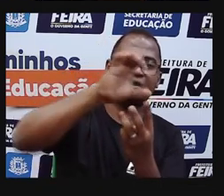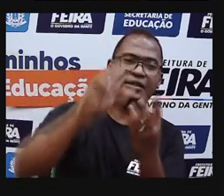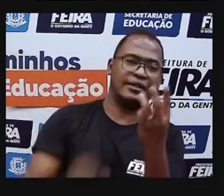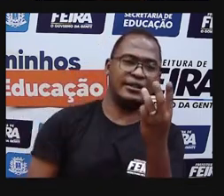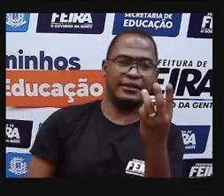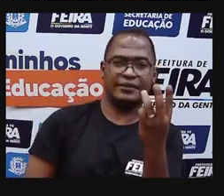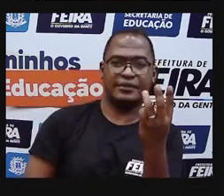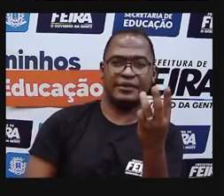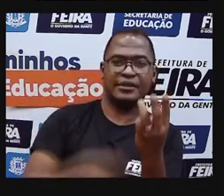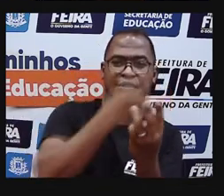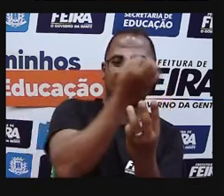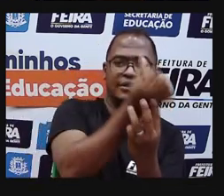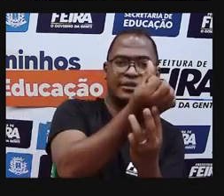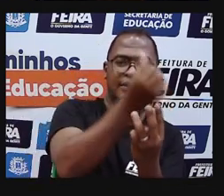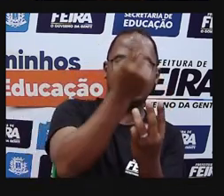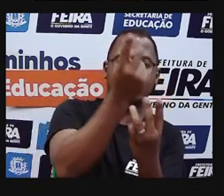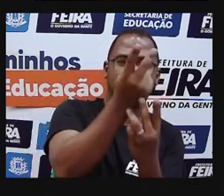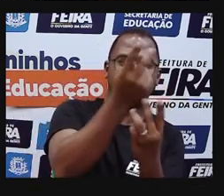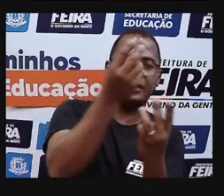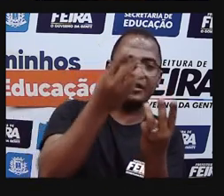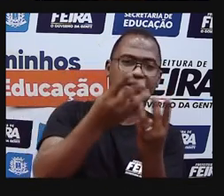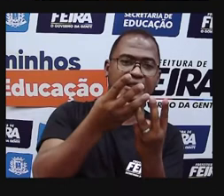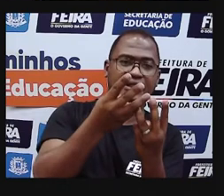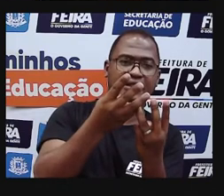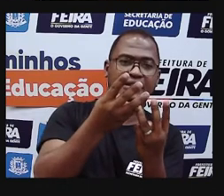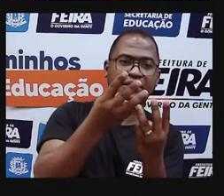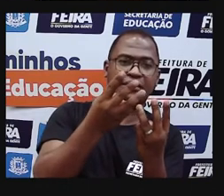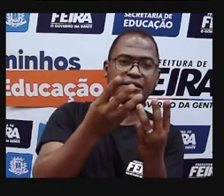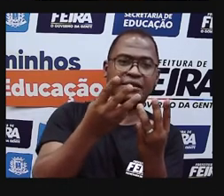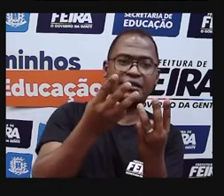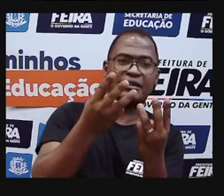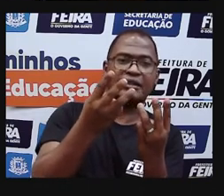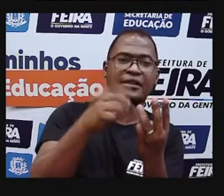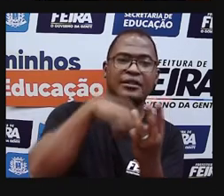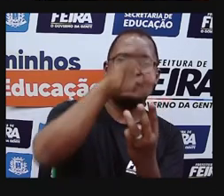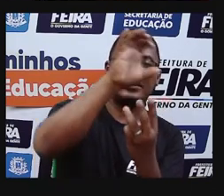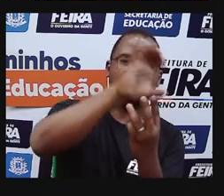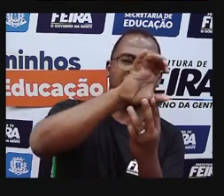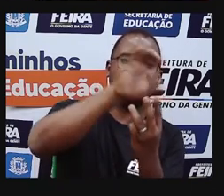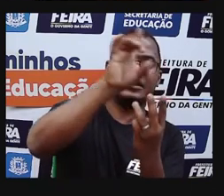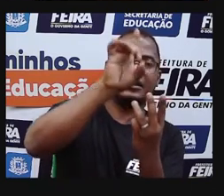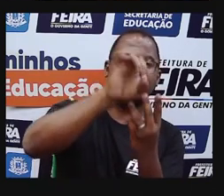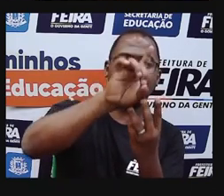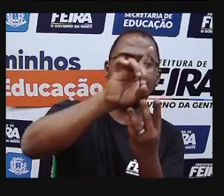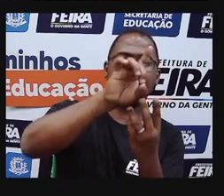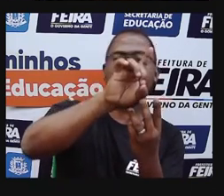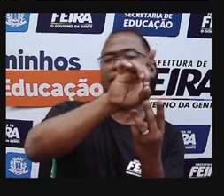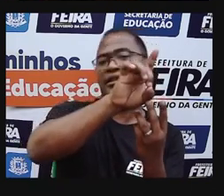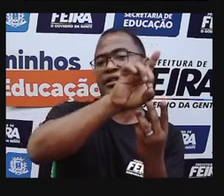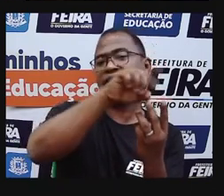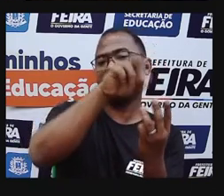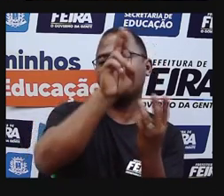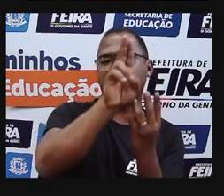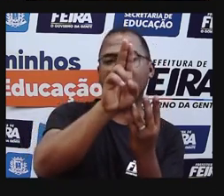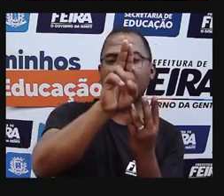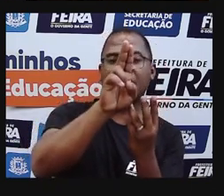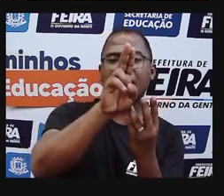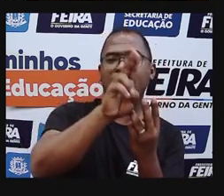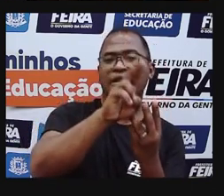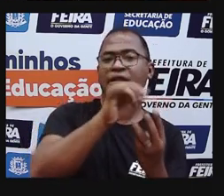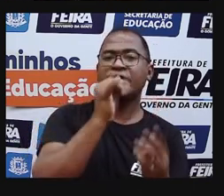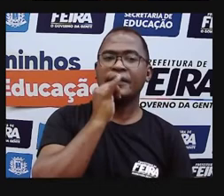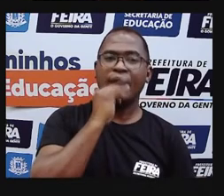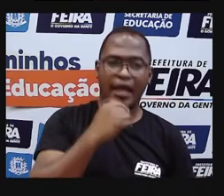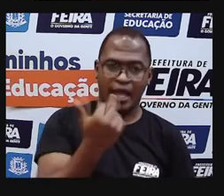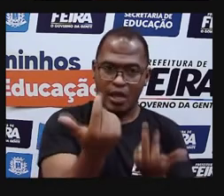Então, seiscentos, tem seis, centenas. Tenho cem, cem, cem, cem, cem. Seis